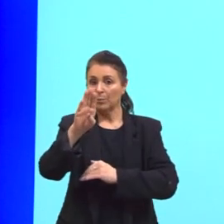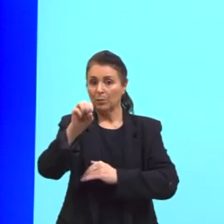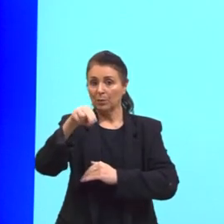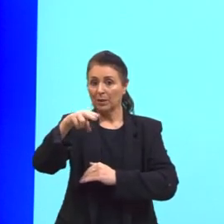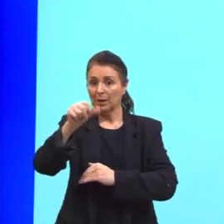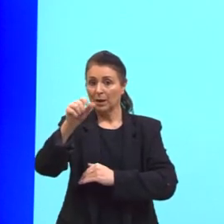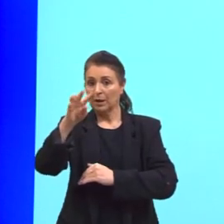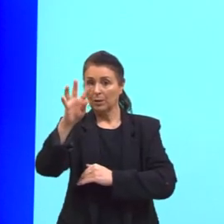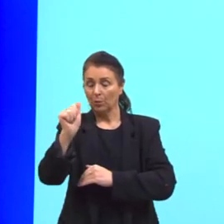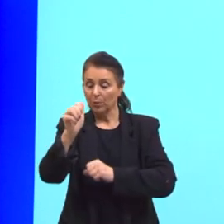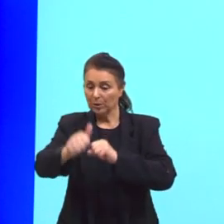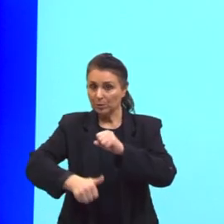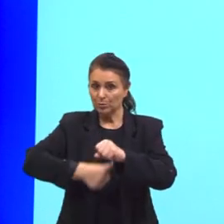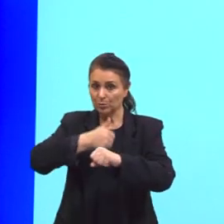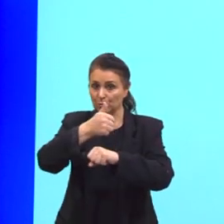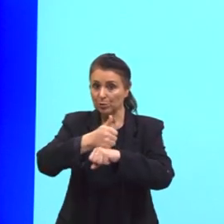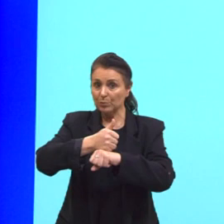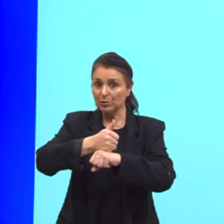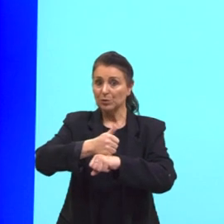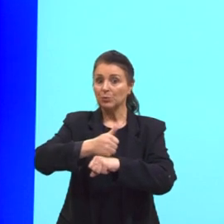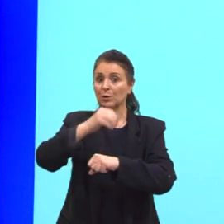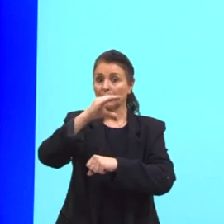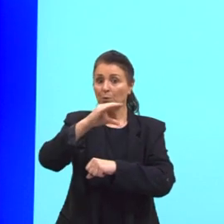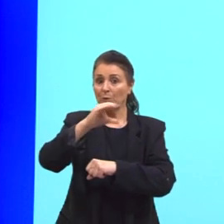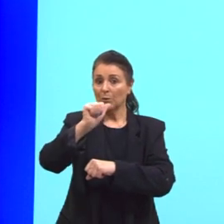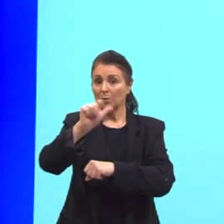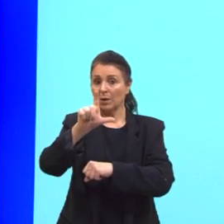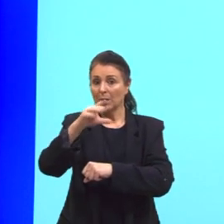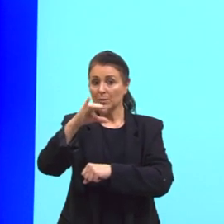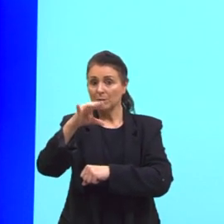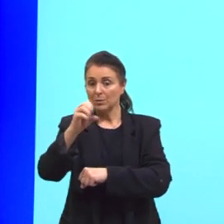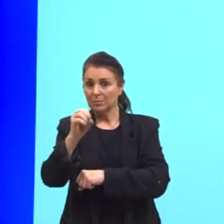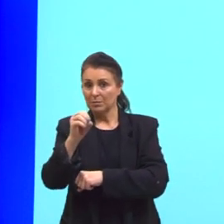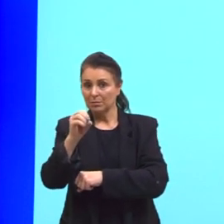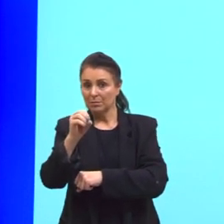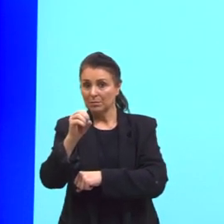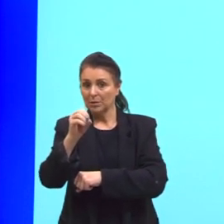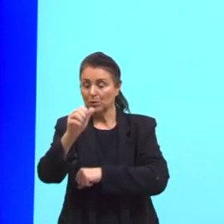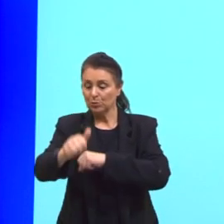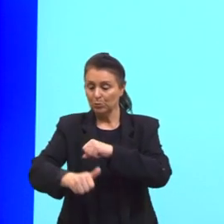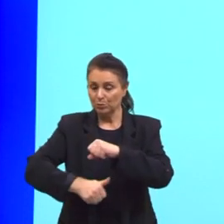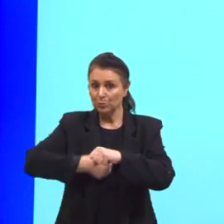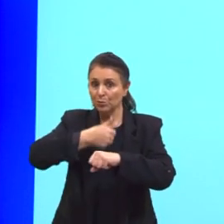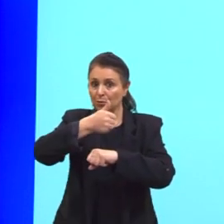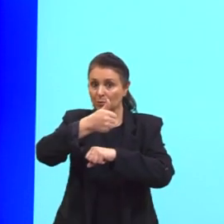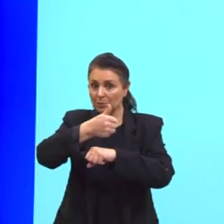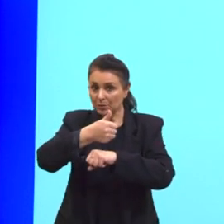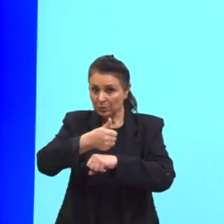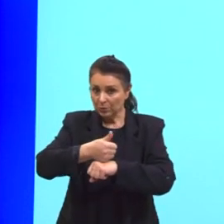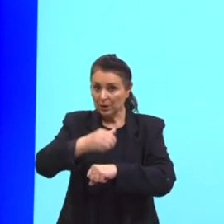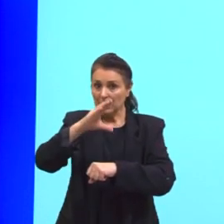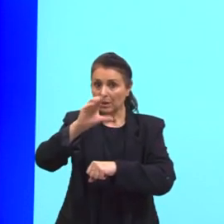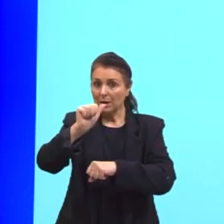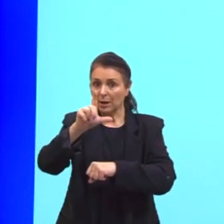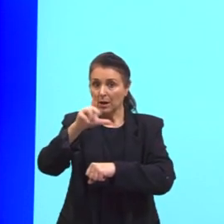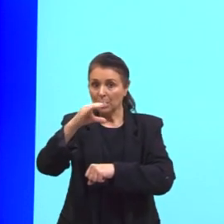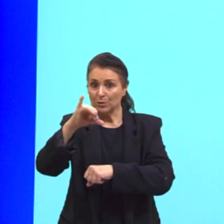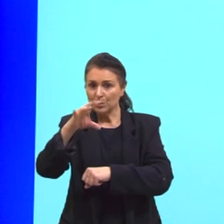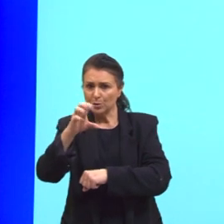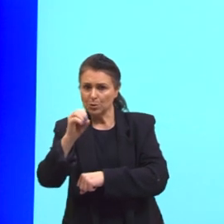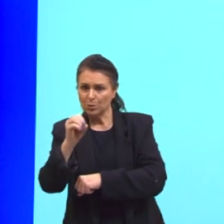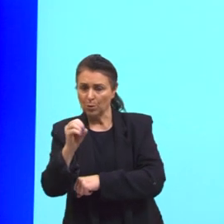substituir o cálcio, a palavra-chave, substituir o cálcio em